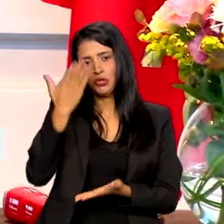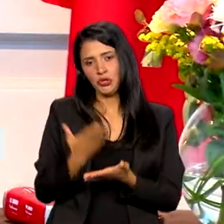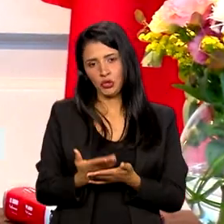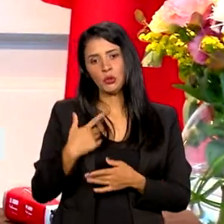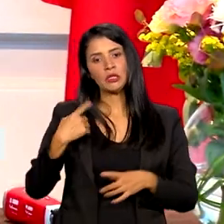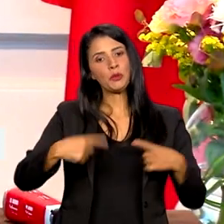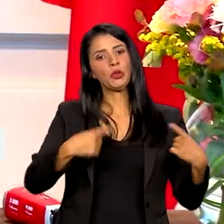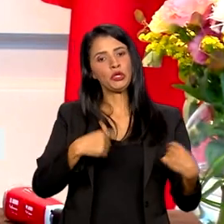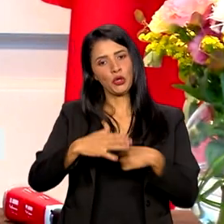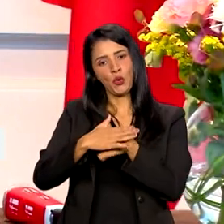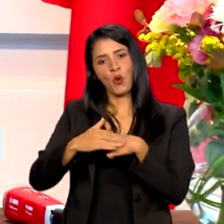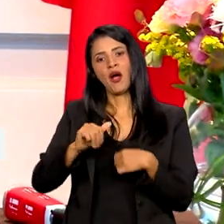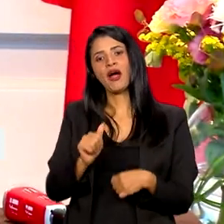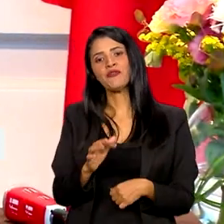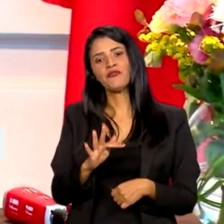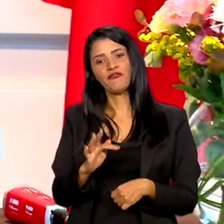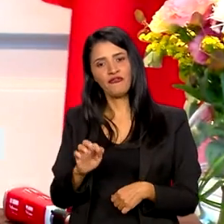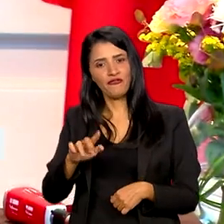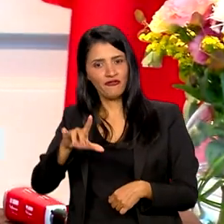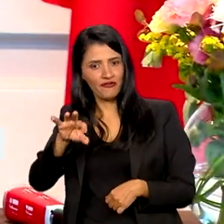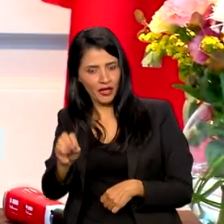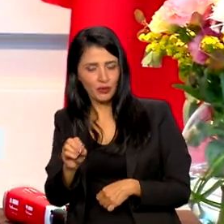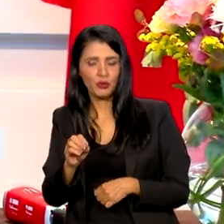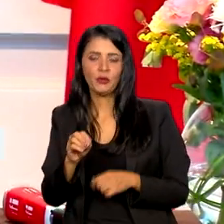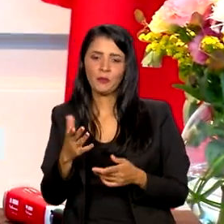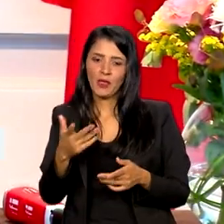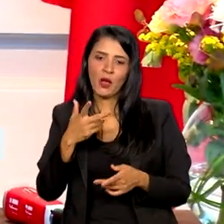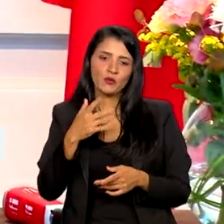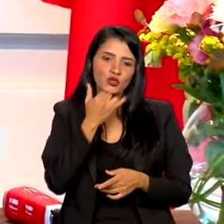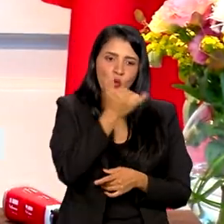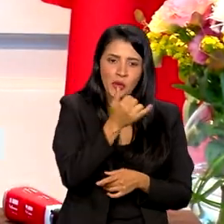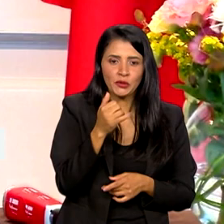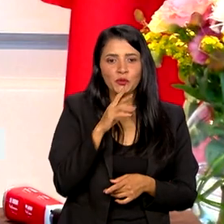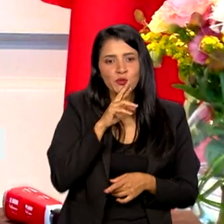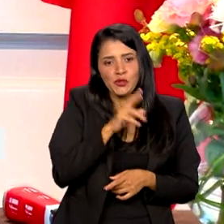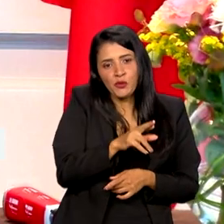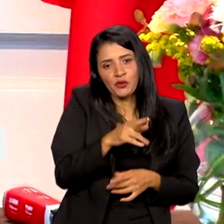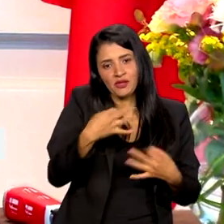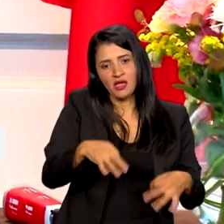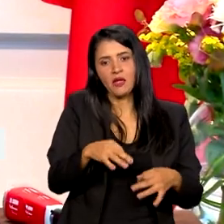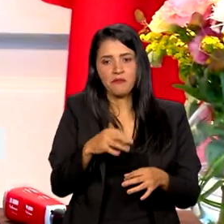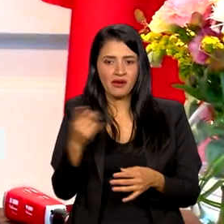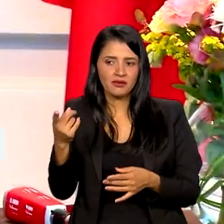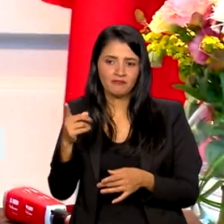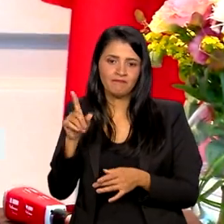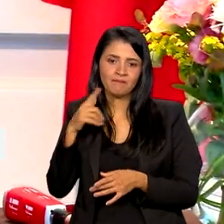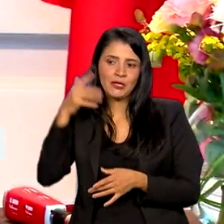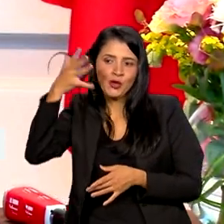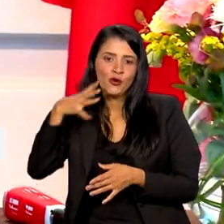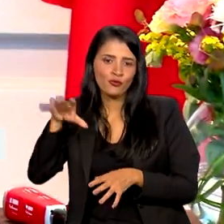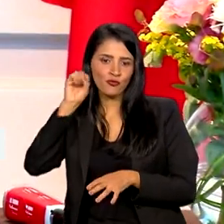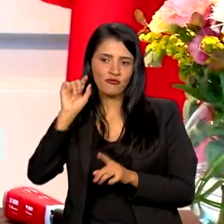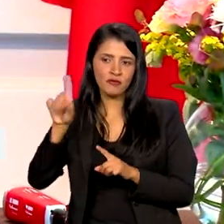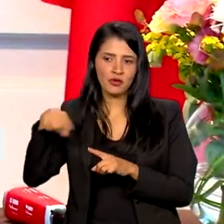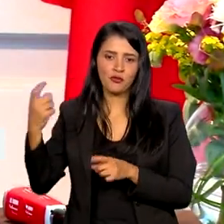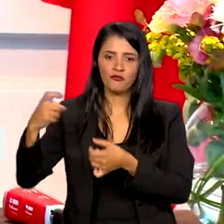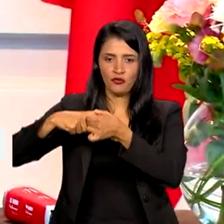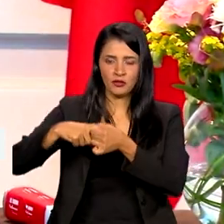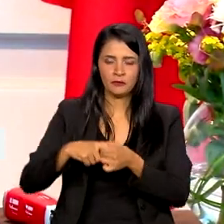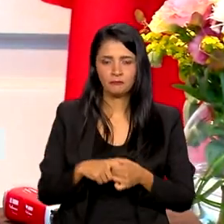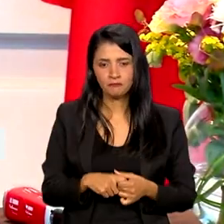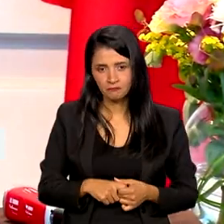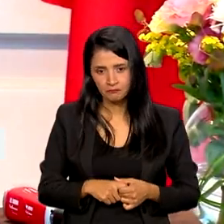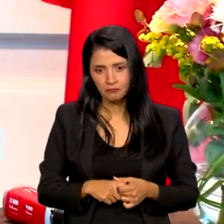afeto. Então, desculpa não responder concretamente, mas eu não peguei as falas e a gente vai poder voltar com eles e falar depois. Já, a gente tem mais três. Então,